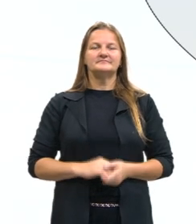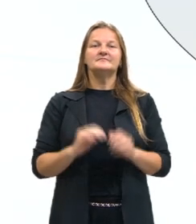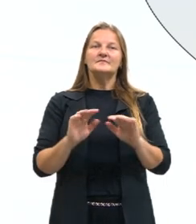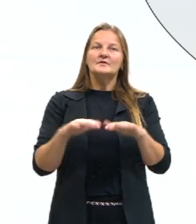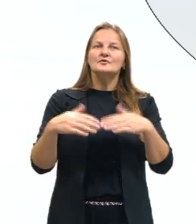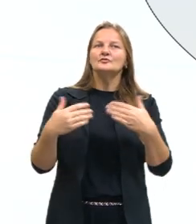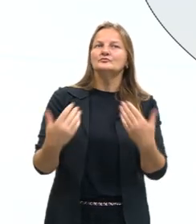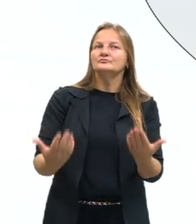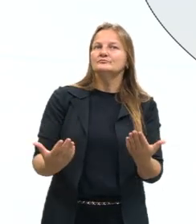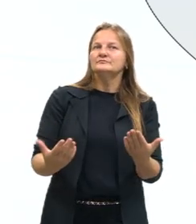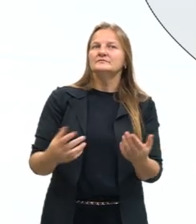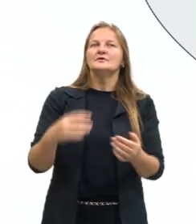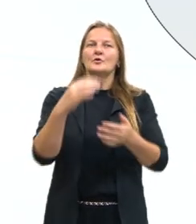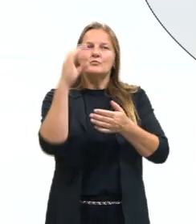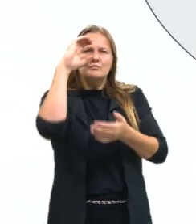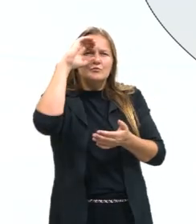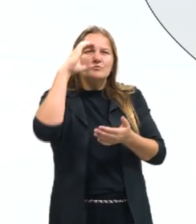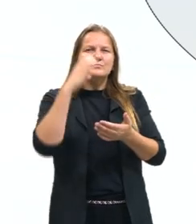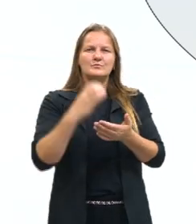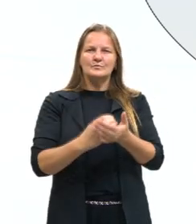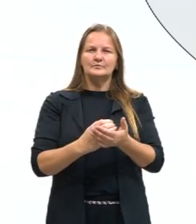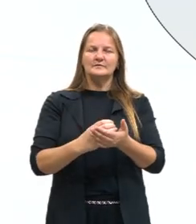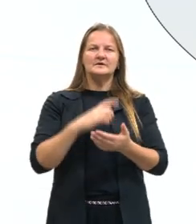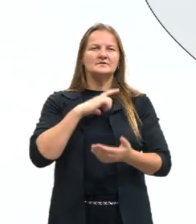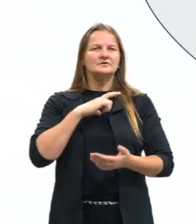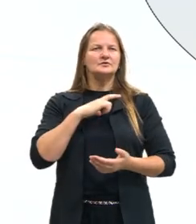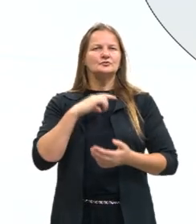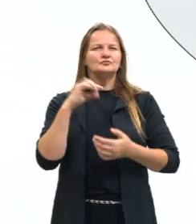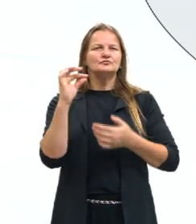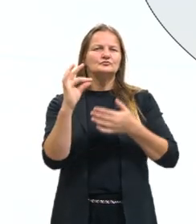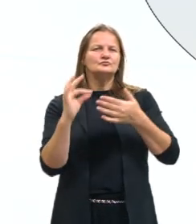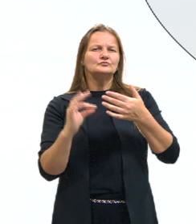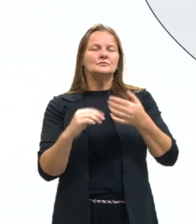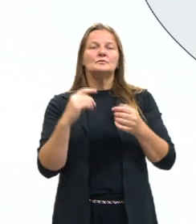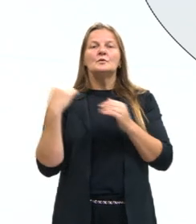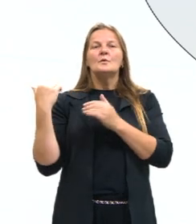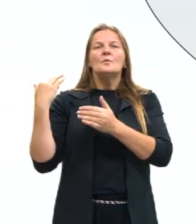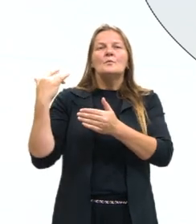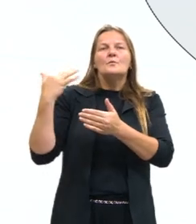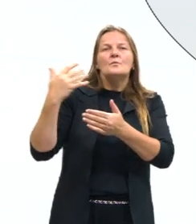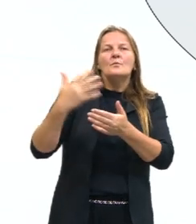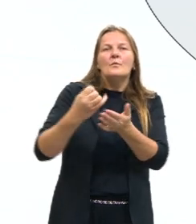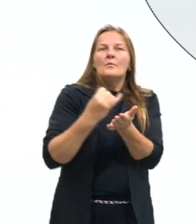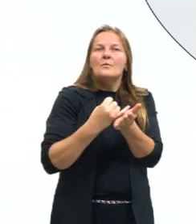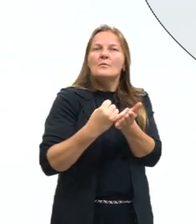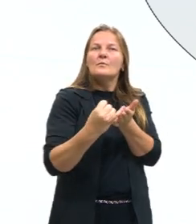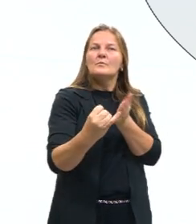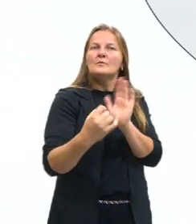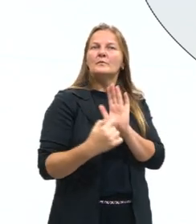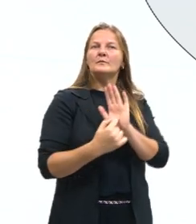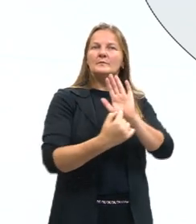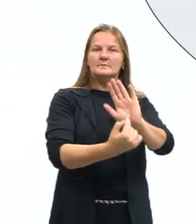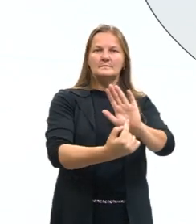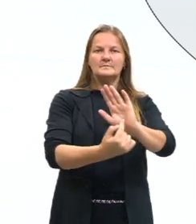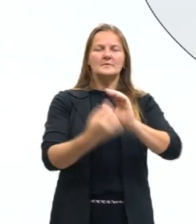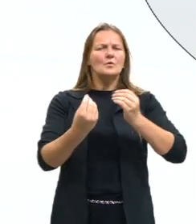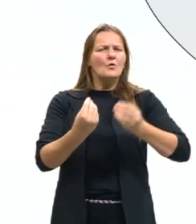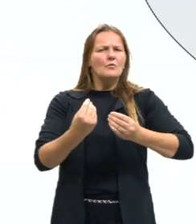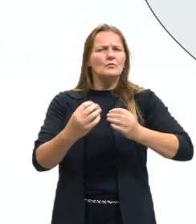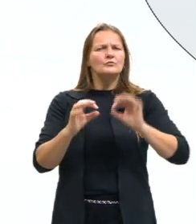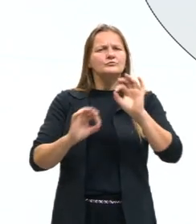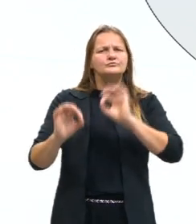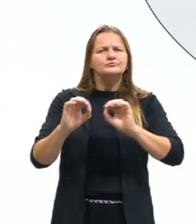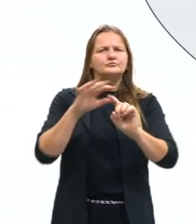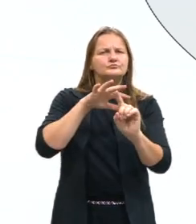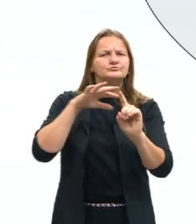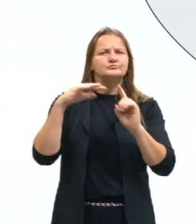Então, a tese é aquilo que a gente vai chamar, né? O período da introdução que apresenta o posicionamento do